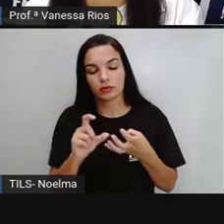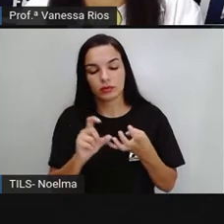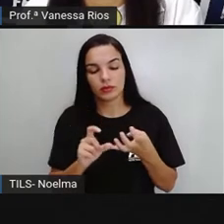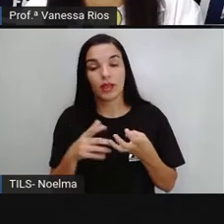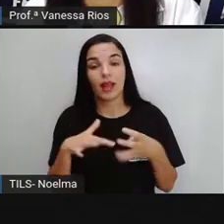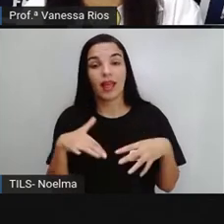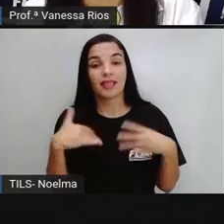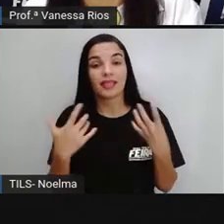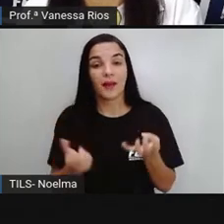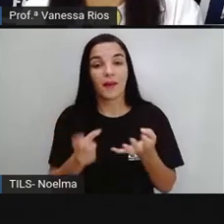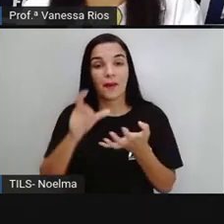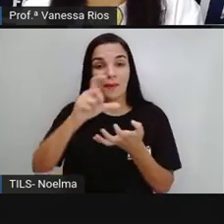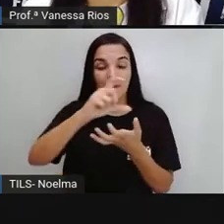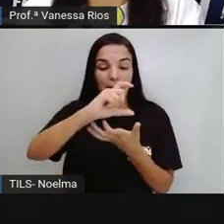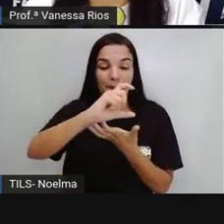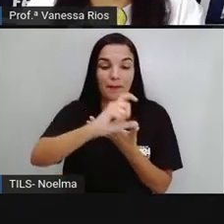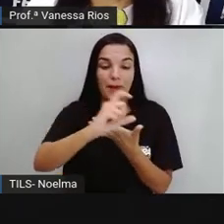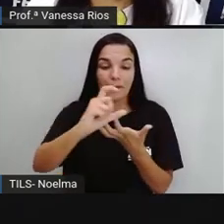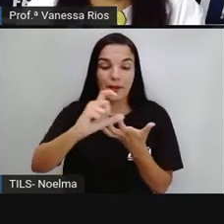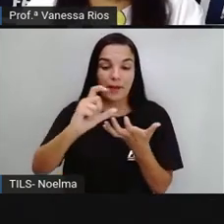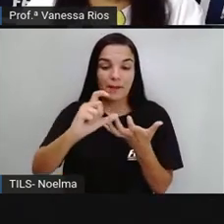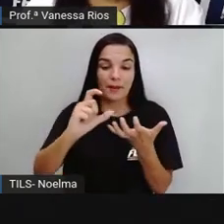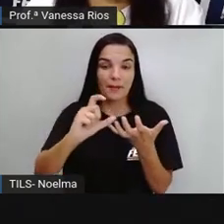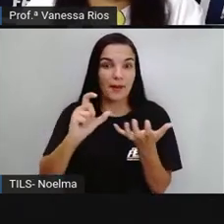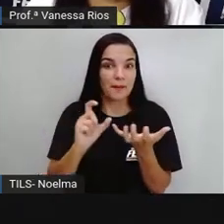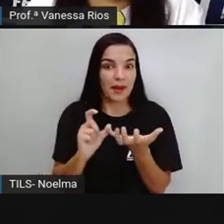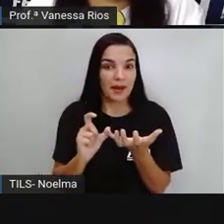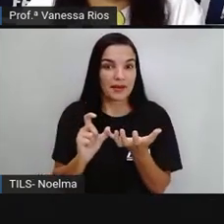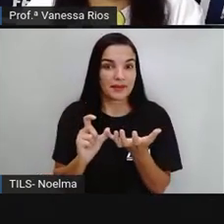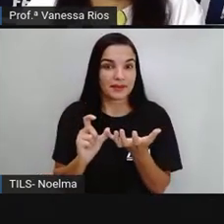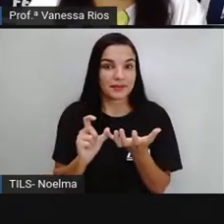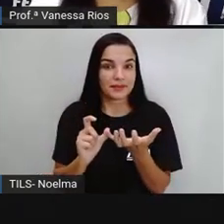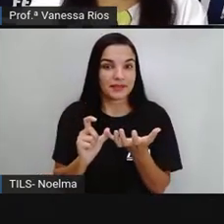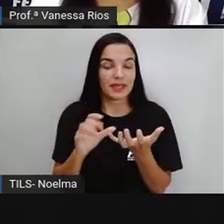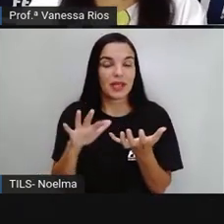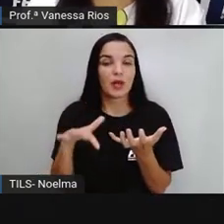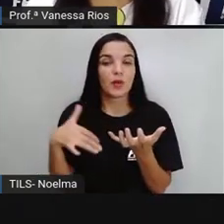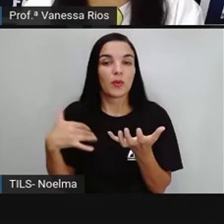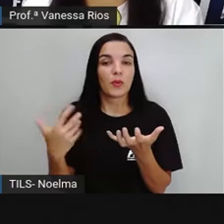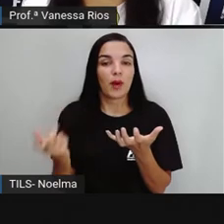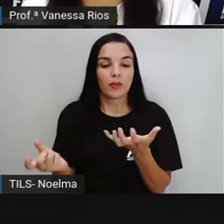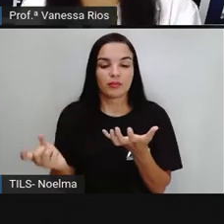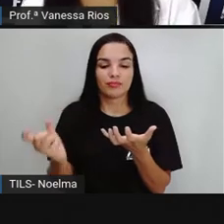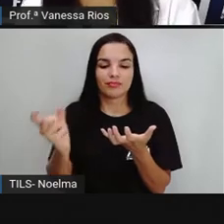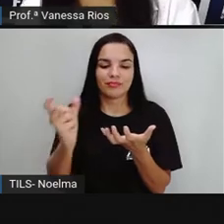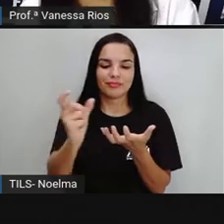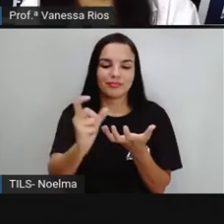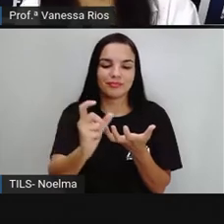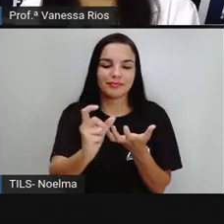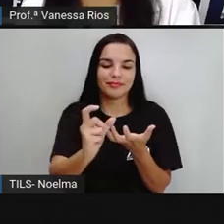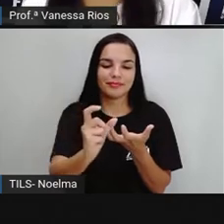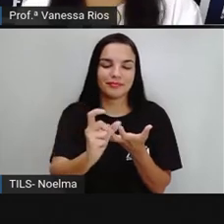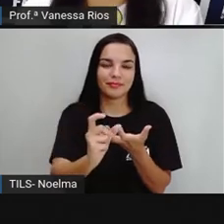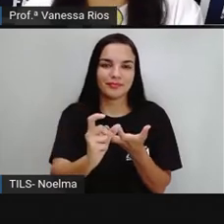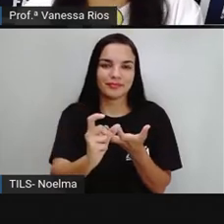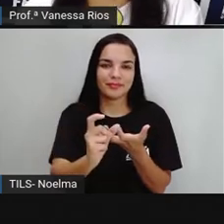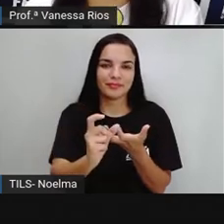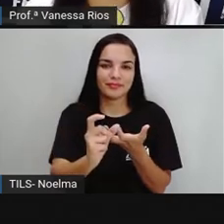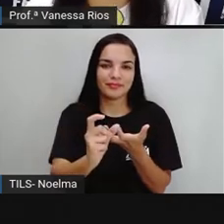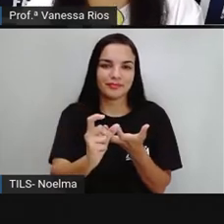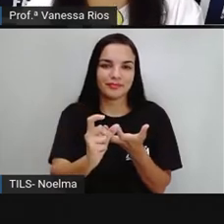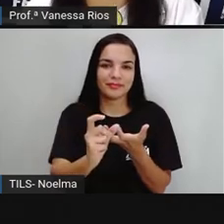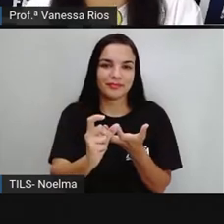E aí nós já identificamos pela localização que a palavra paroxítona também